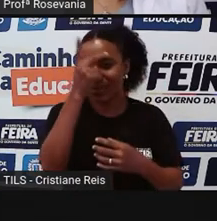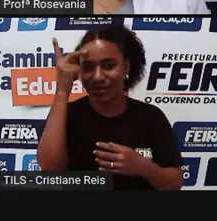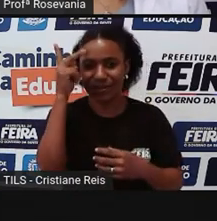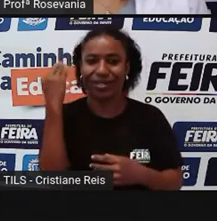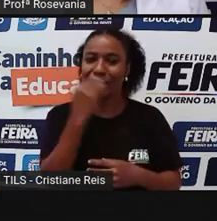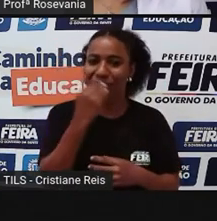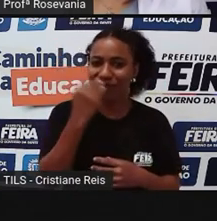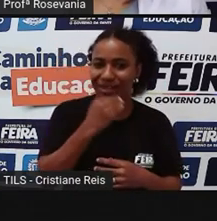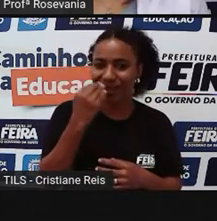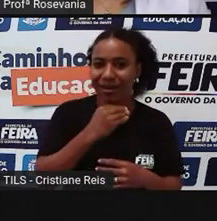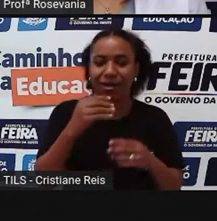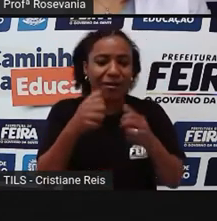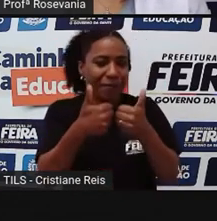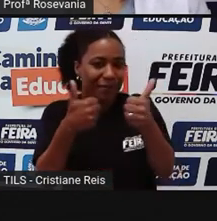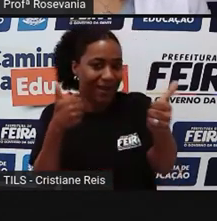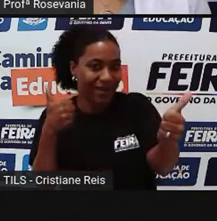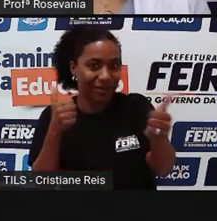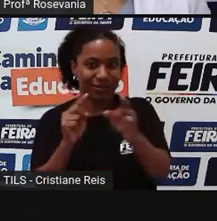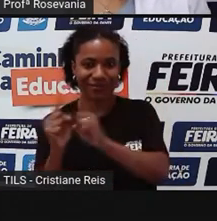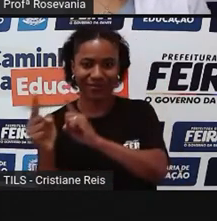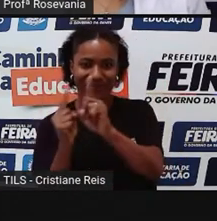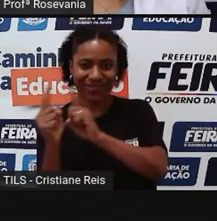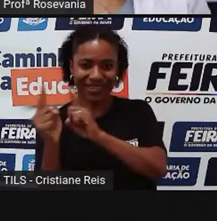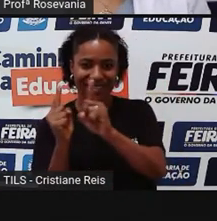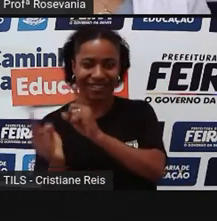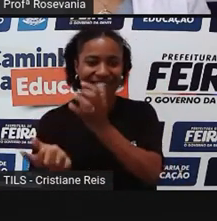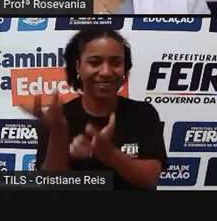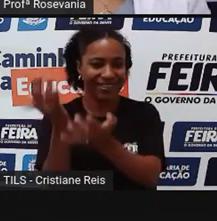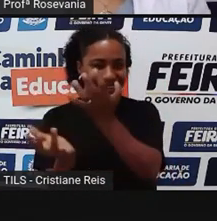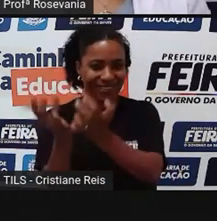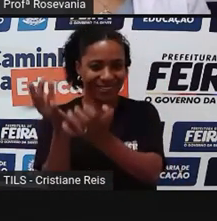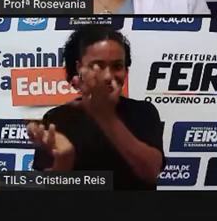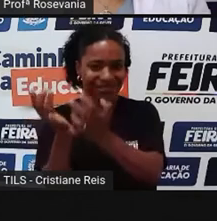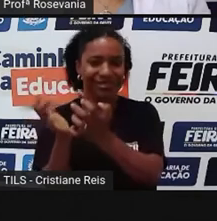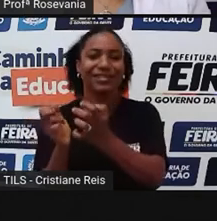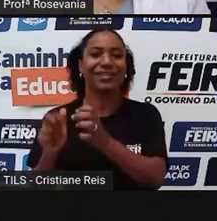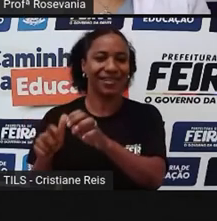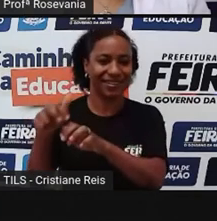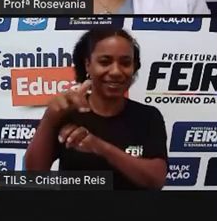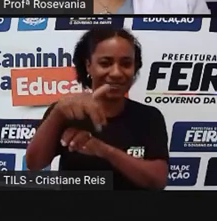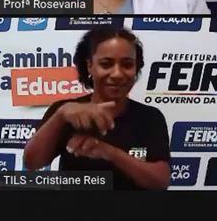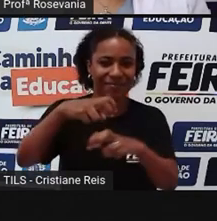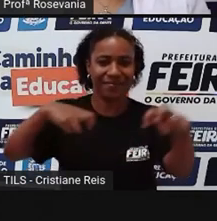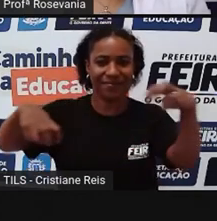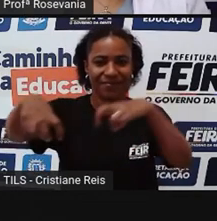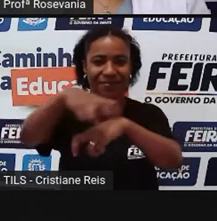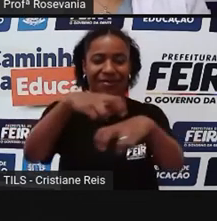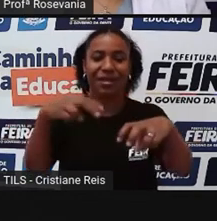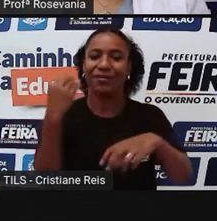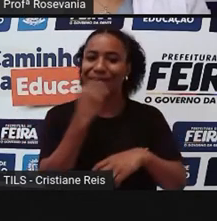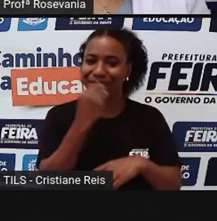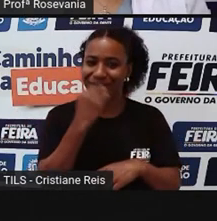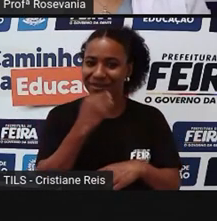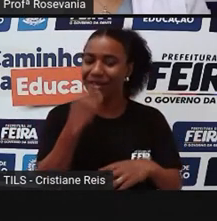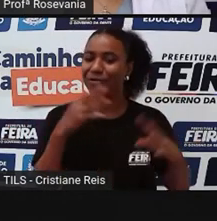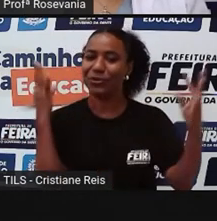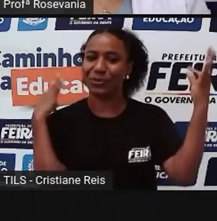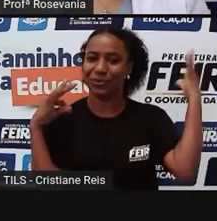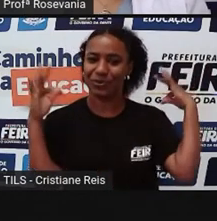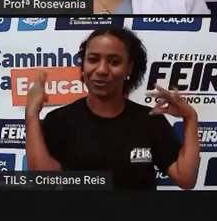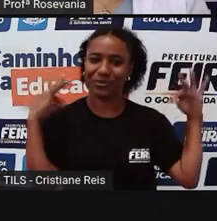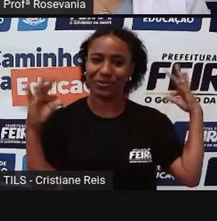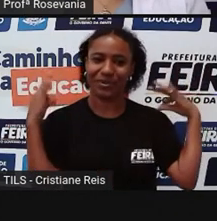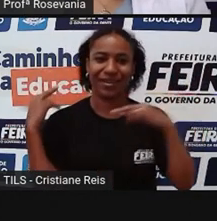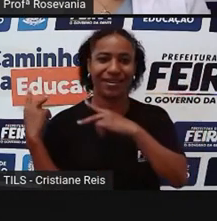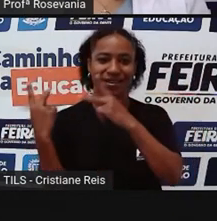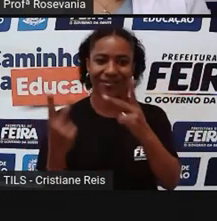Centenário, na região da Queimadinha, que é onde ela está, né, instalada, então, é espaço bem legal, um espaço turístico na nossa cidade, e